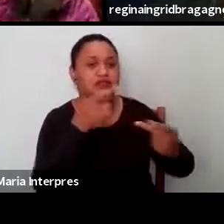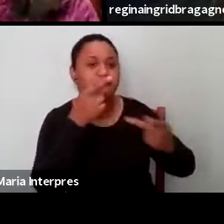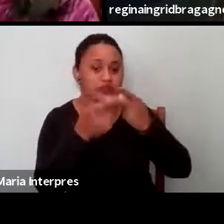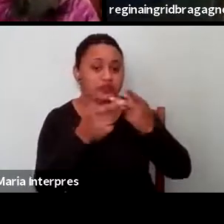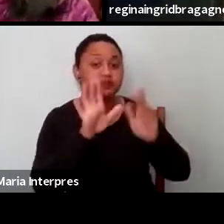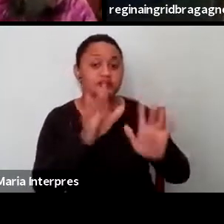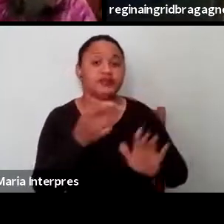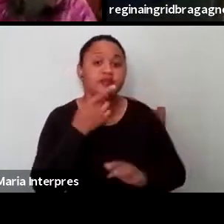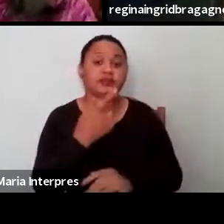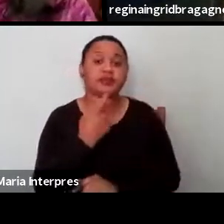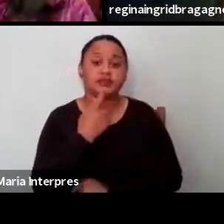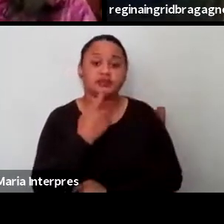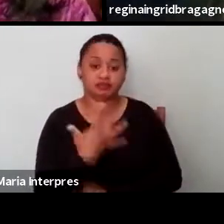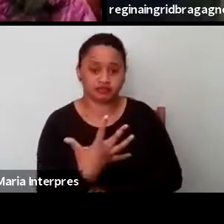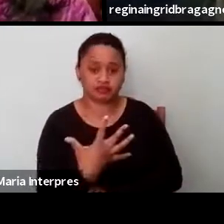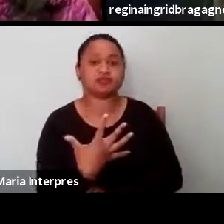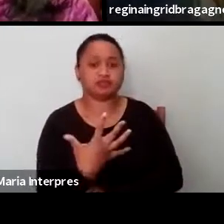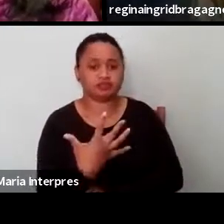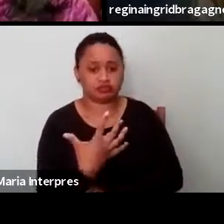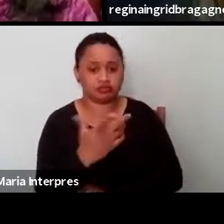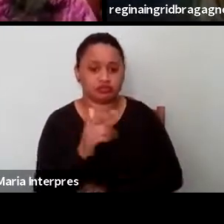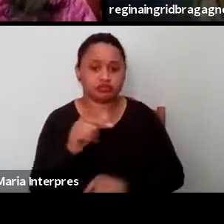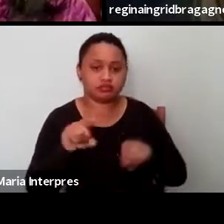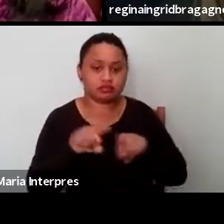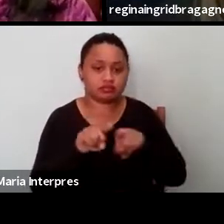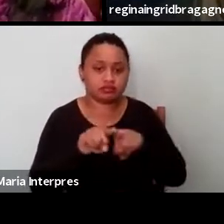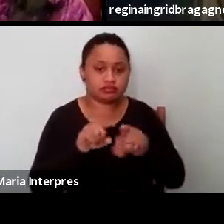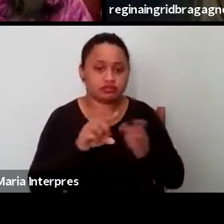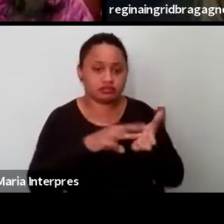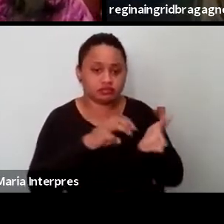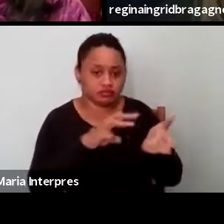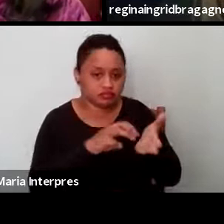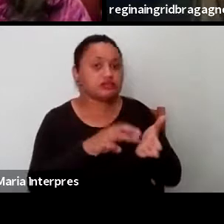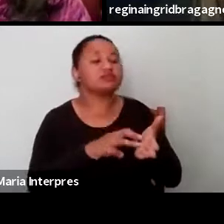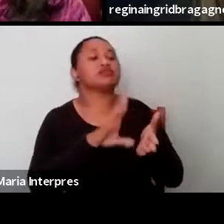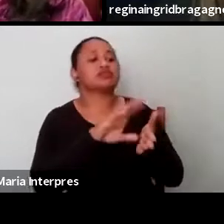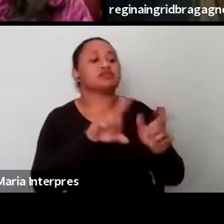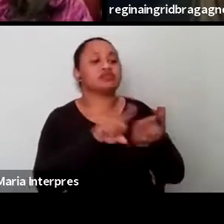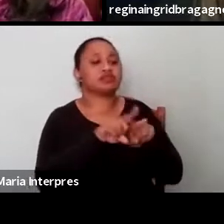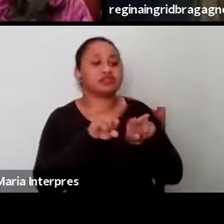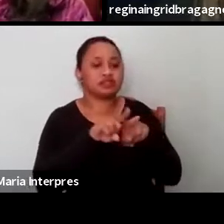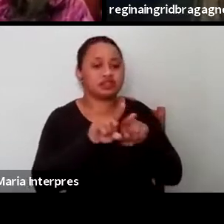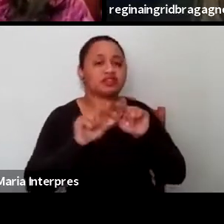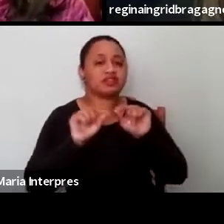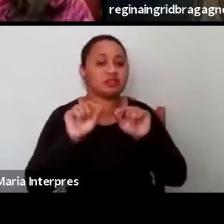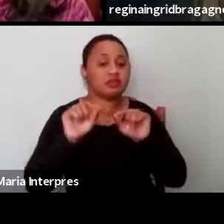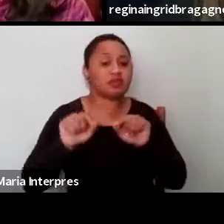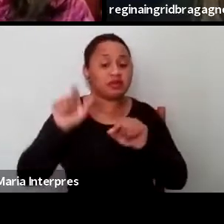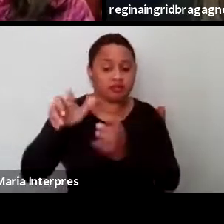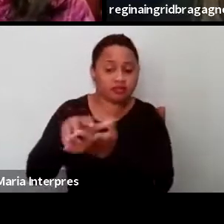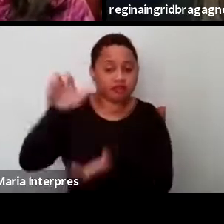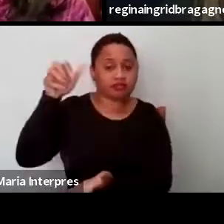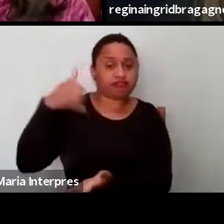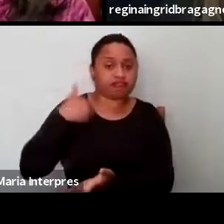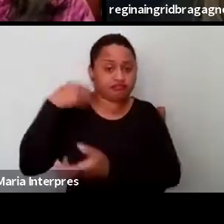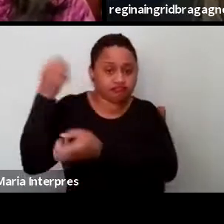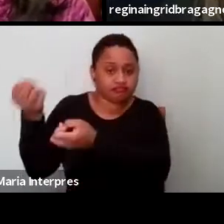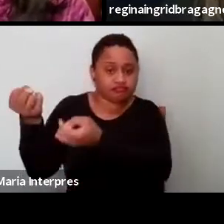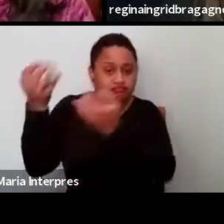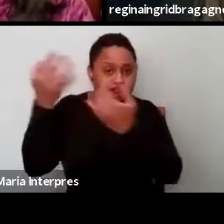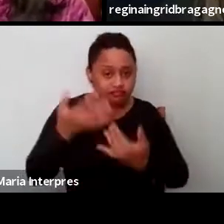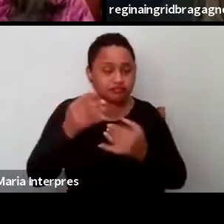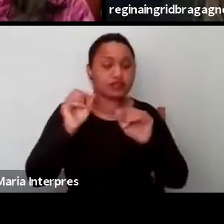o freio e você fala, então, das metodologias e você traz a fala desse essencial, eu acho